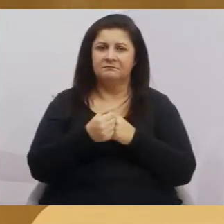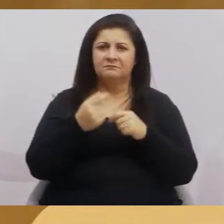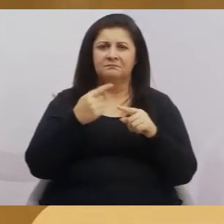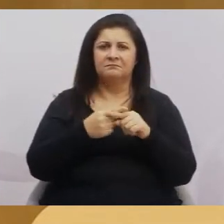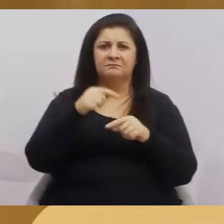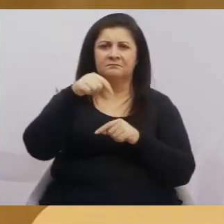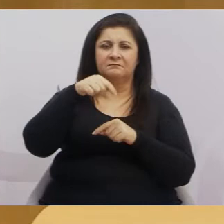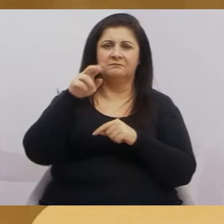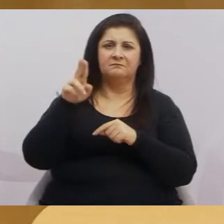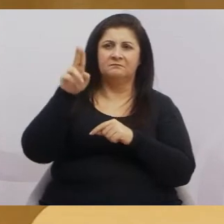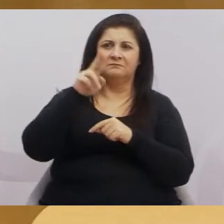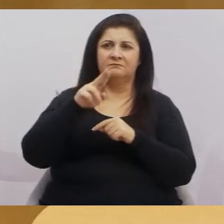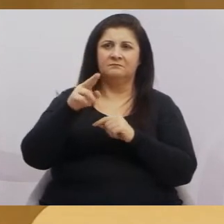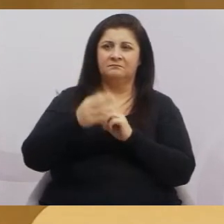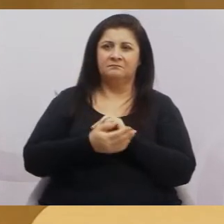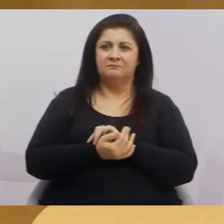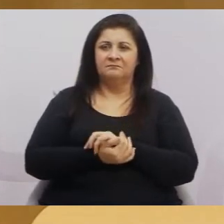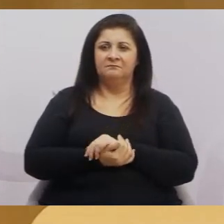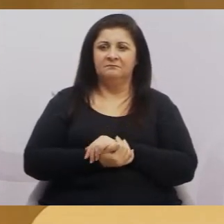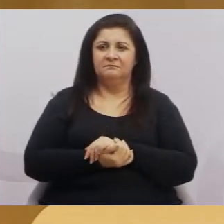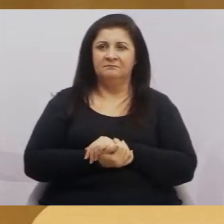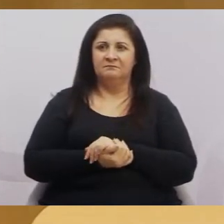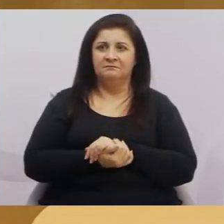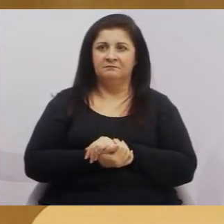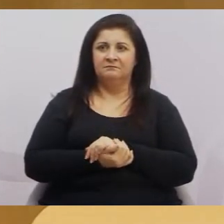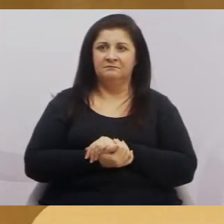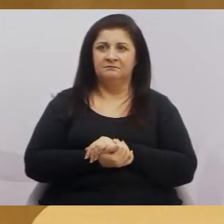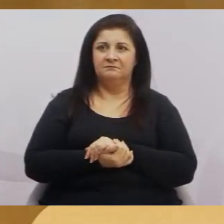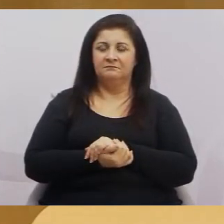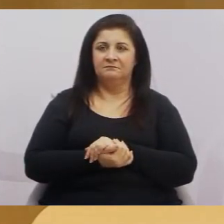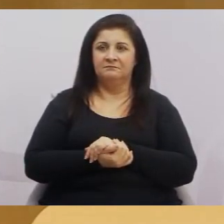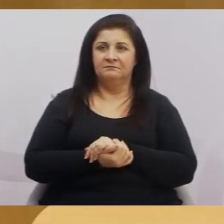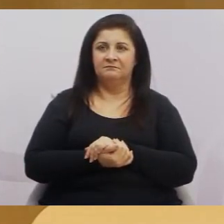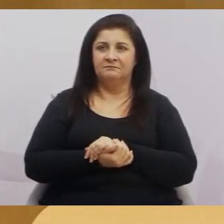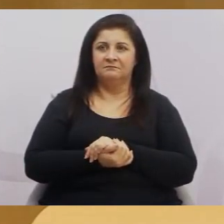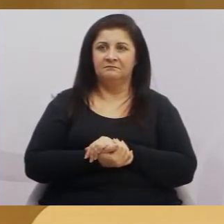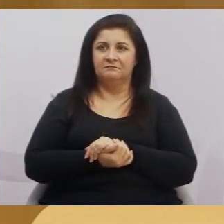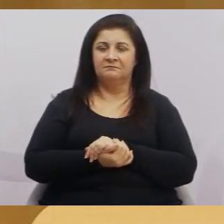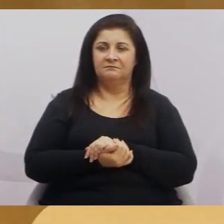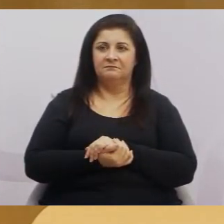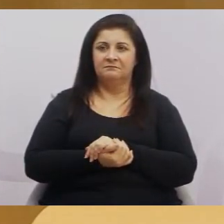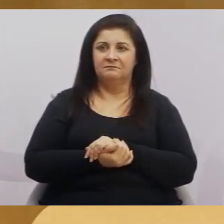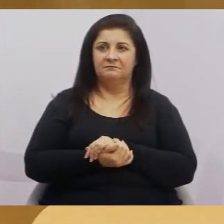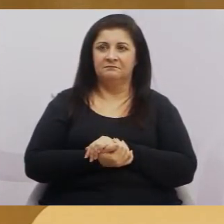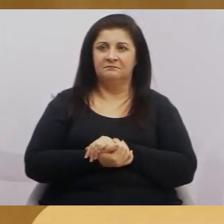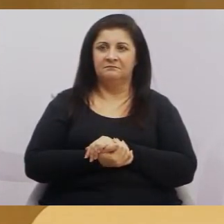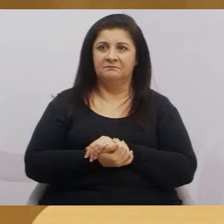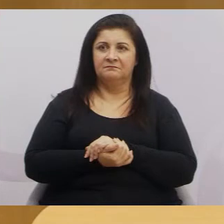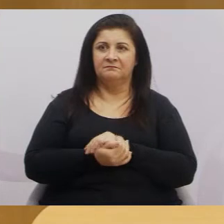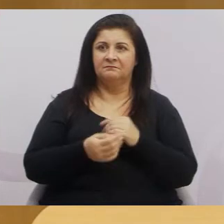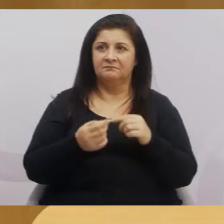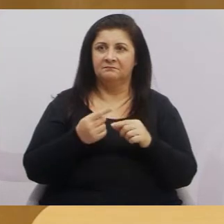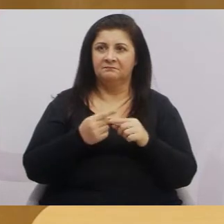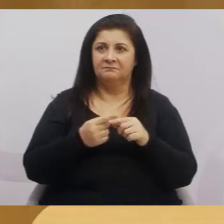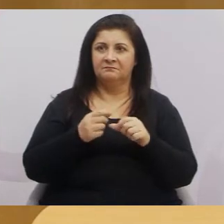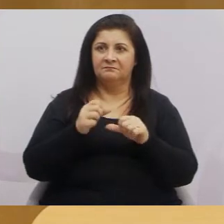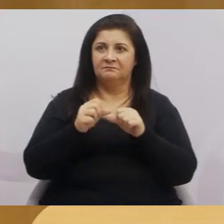hoje? Então, nós temos que entrar no consenso, consenso, de vir mesmo para nove horas.